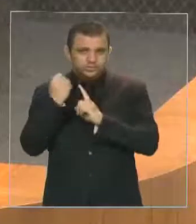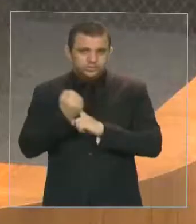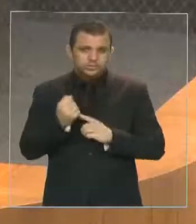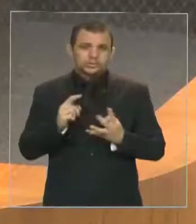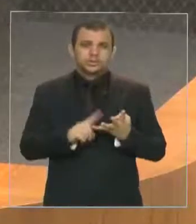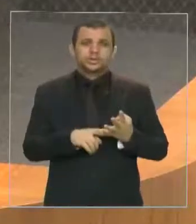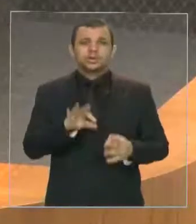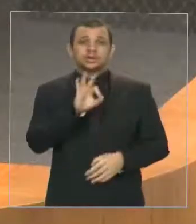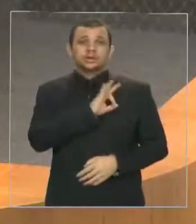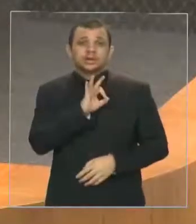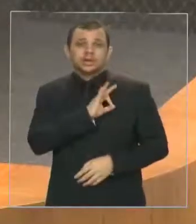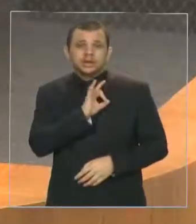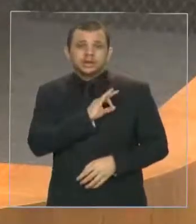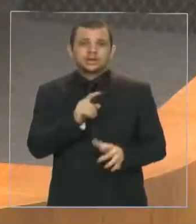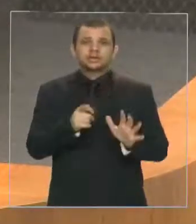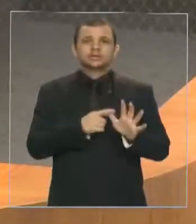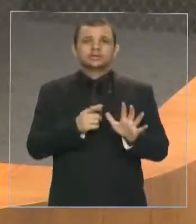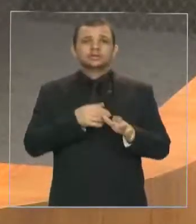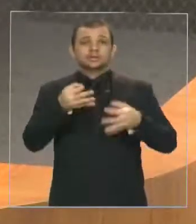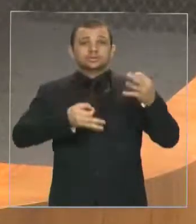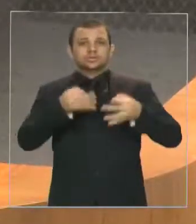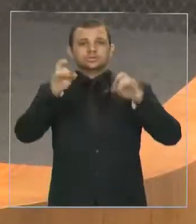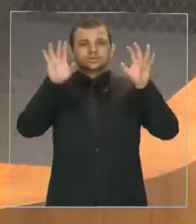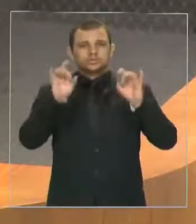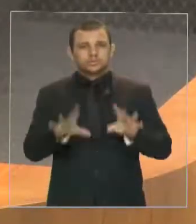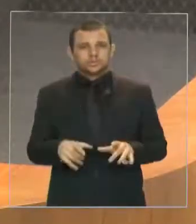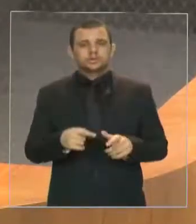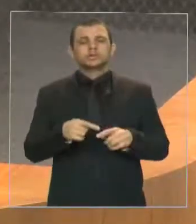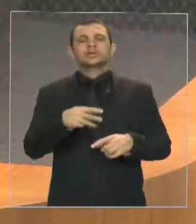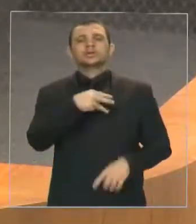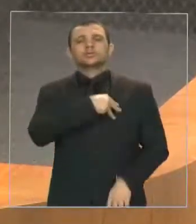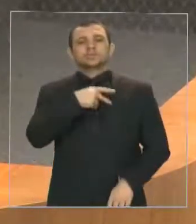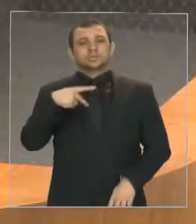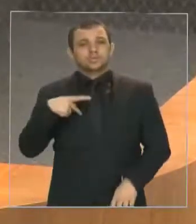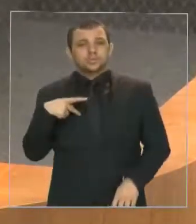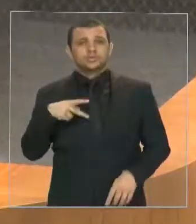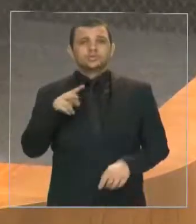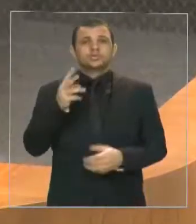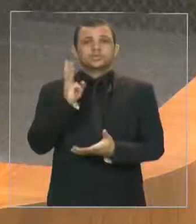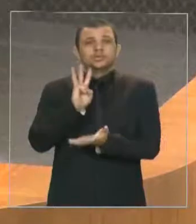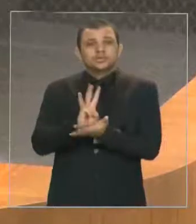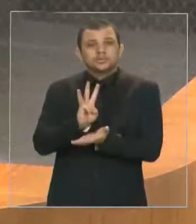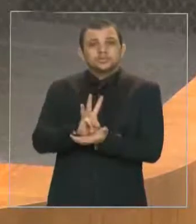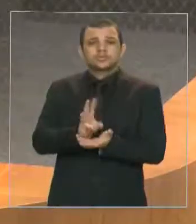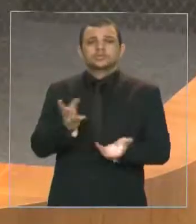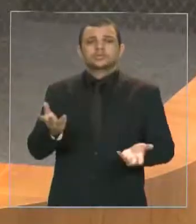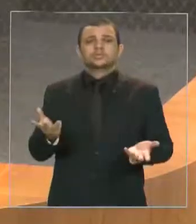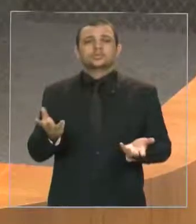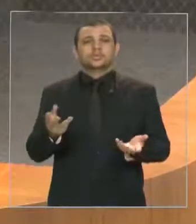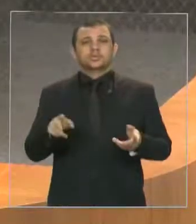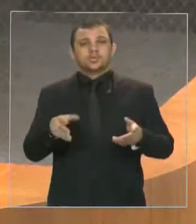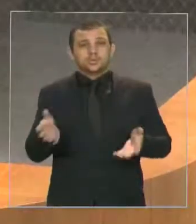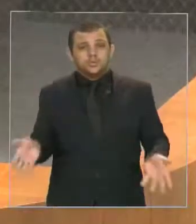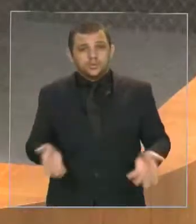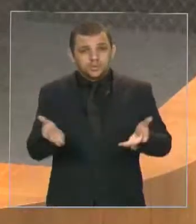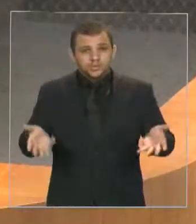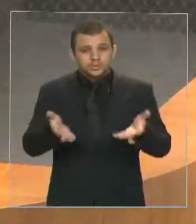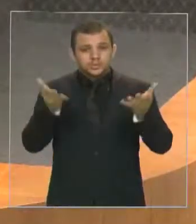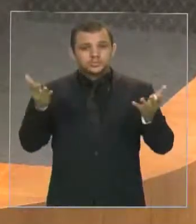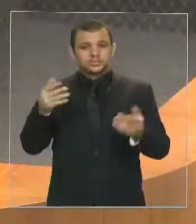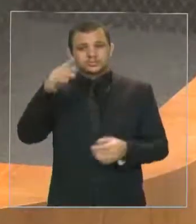especializada, Ministério Público, defensoria pública, promoção de autonomia econômica, cuidados das crianças,